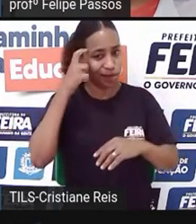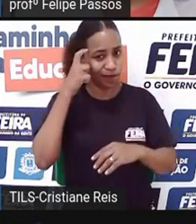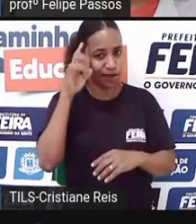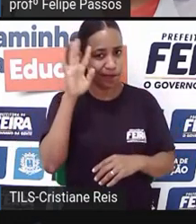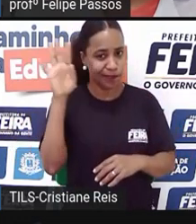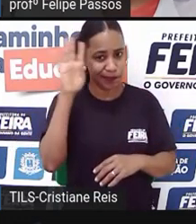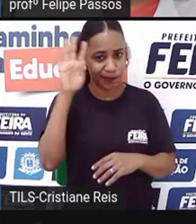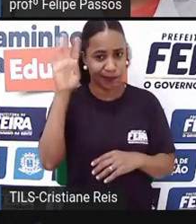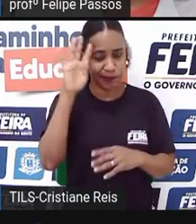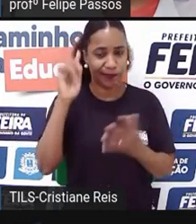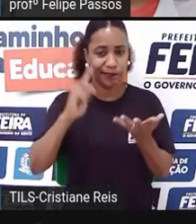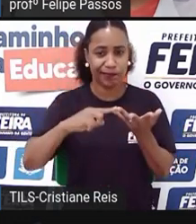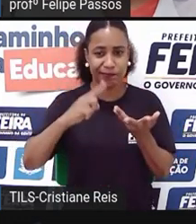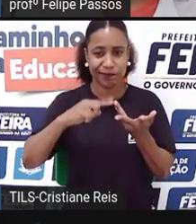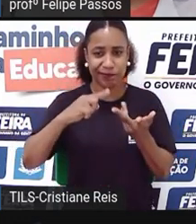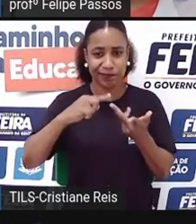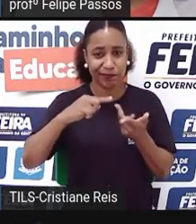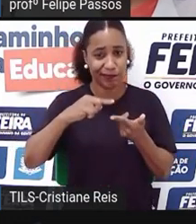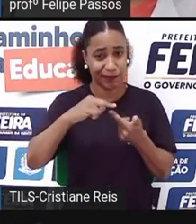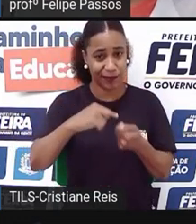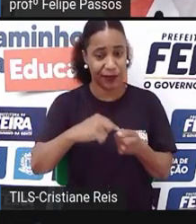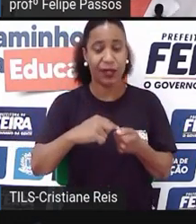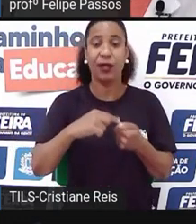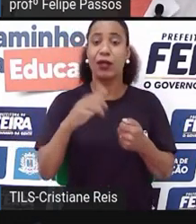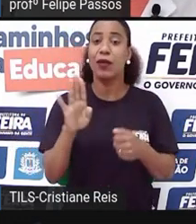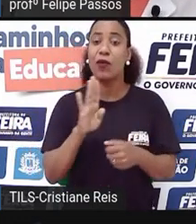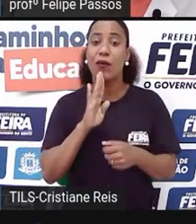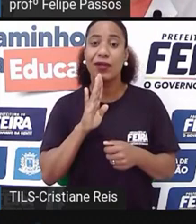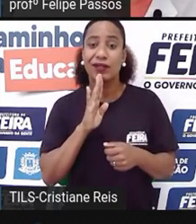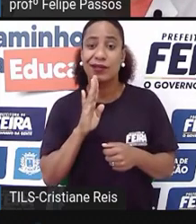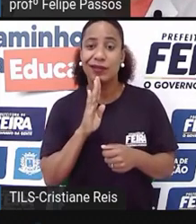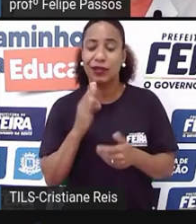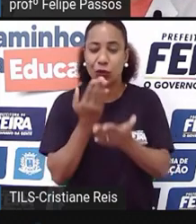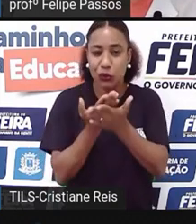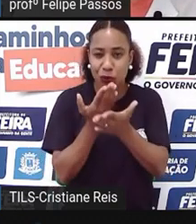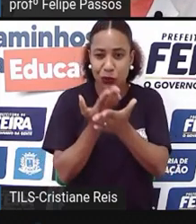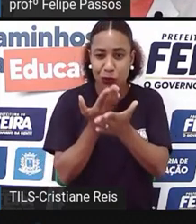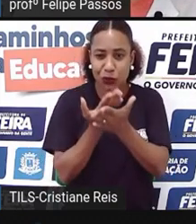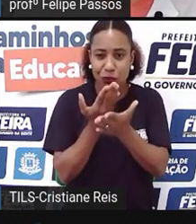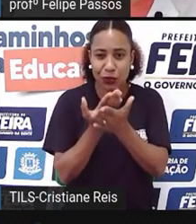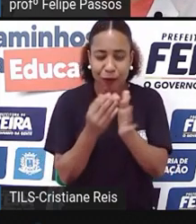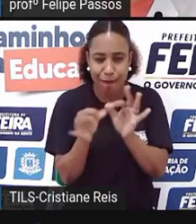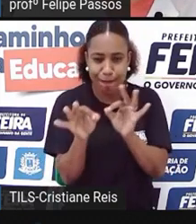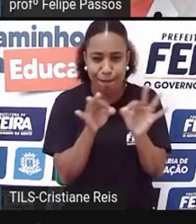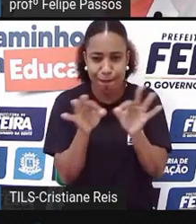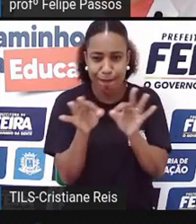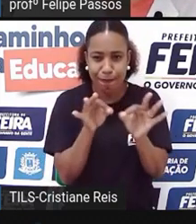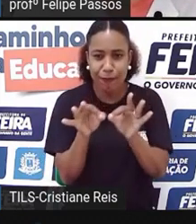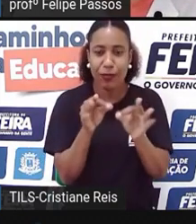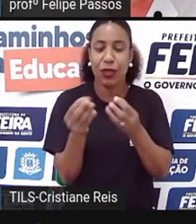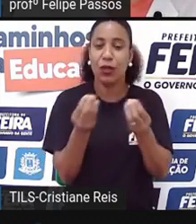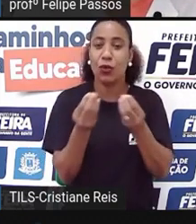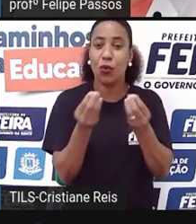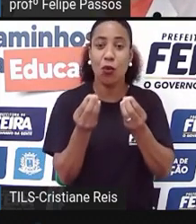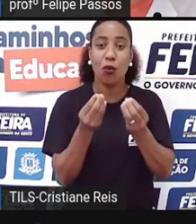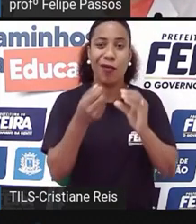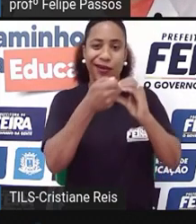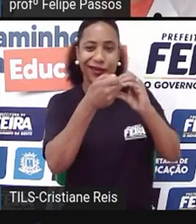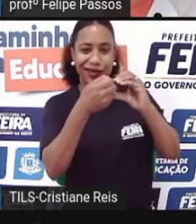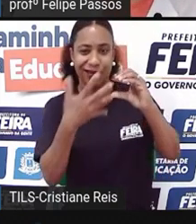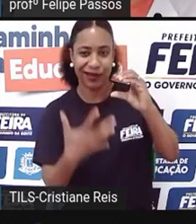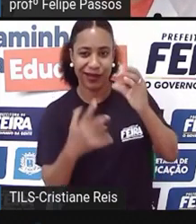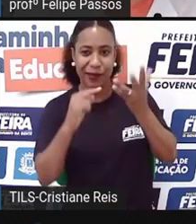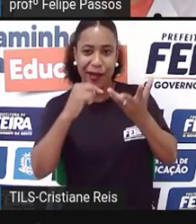vez mais, buscando esse conhecimento, a partir do planejamento, de todos esses aspectos para que ele,